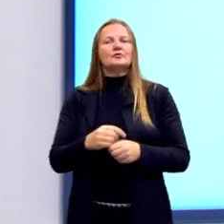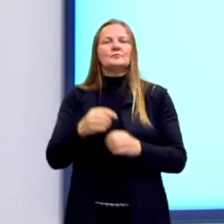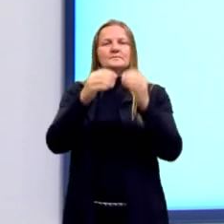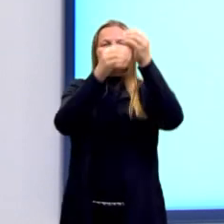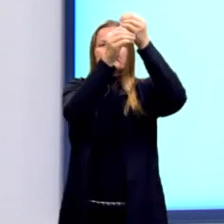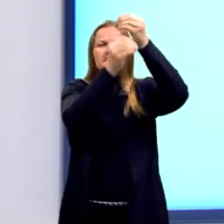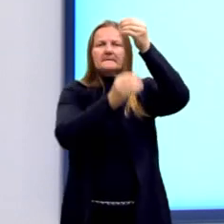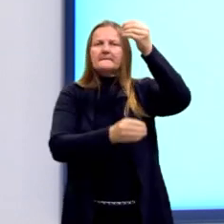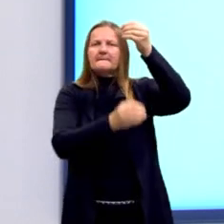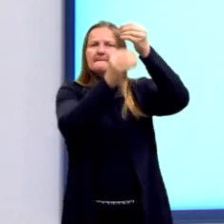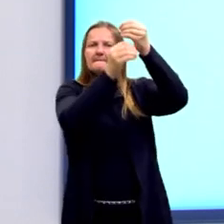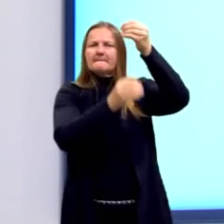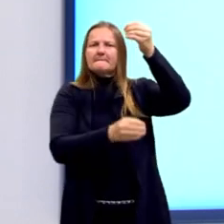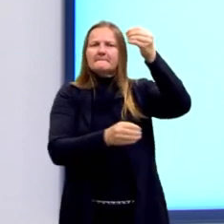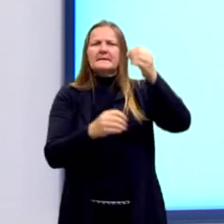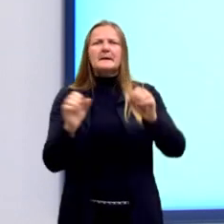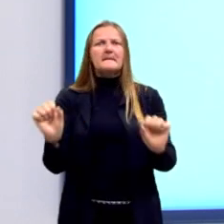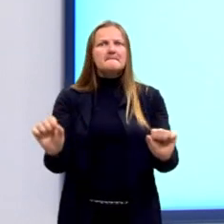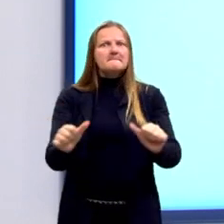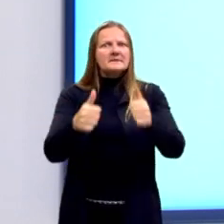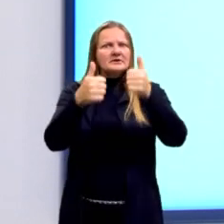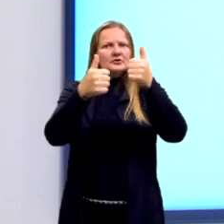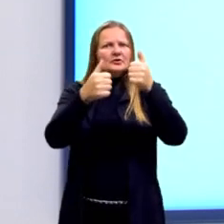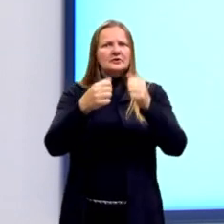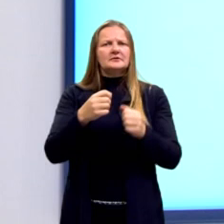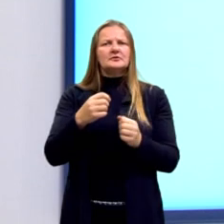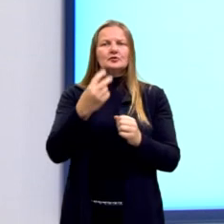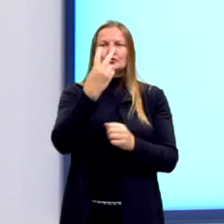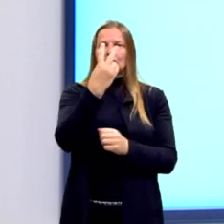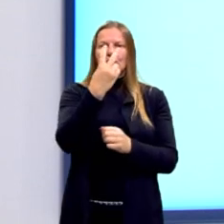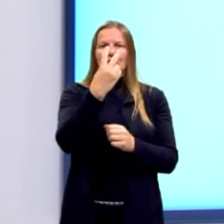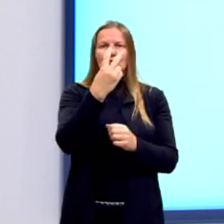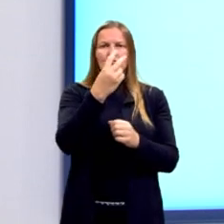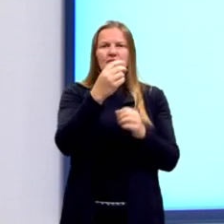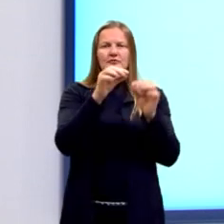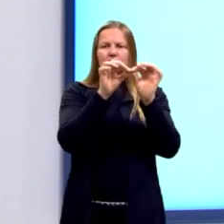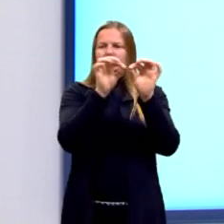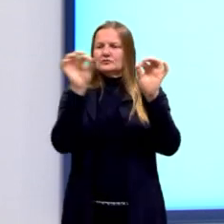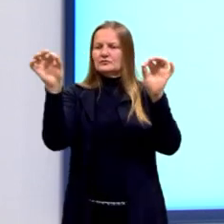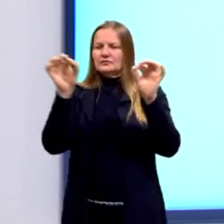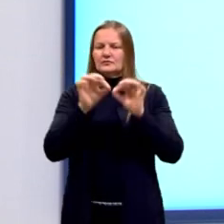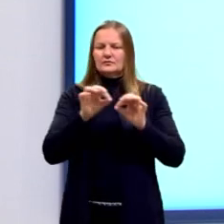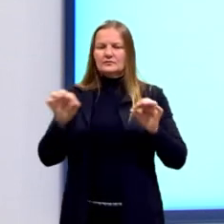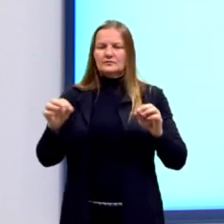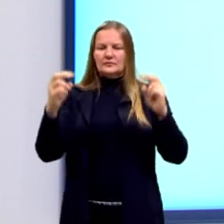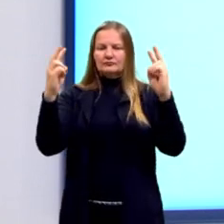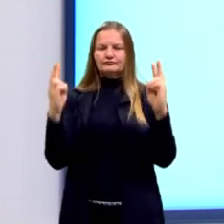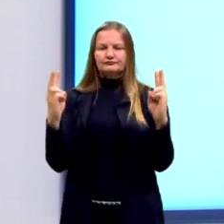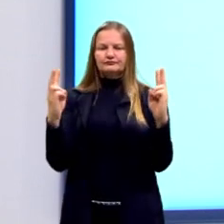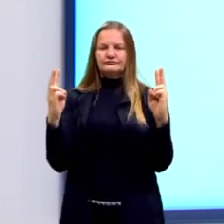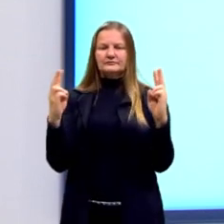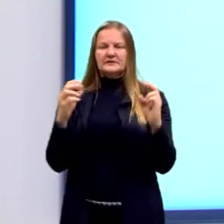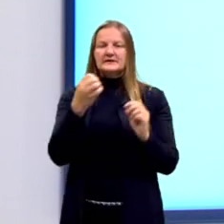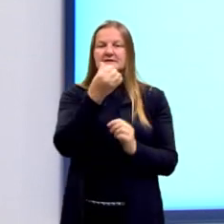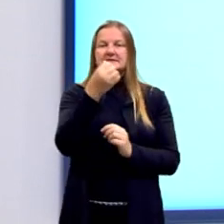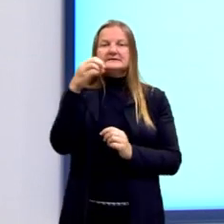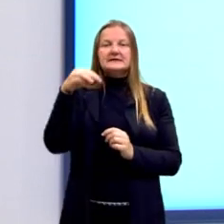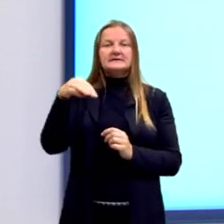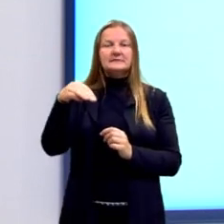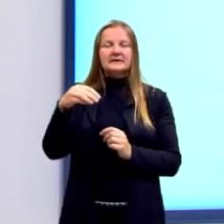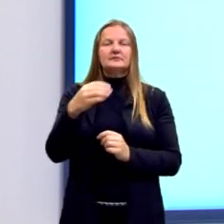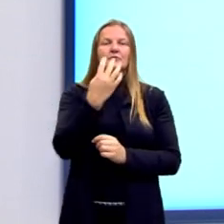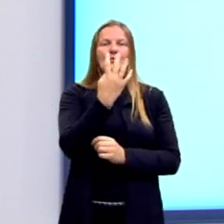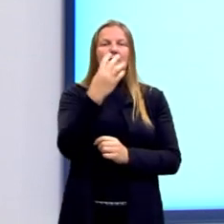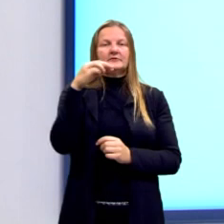sustentação para melhor firmar dois postes de comprimentos iguais a 6 metros e 4